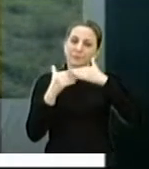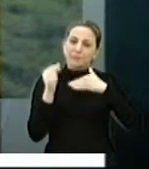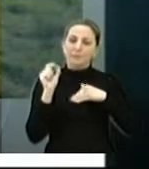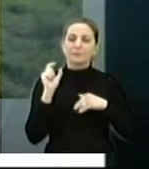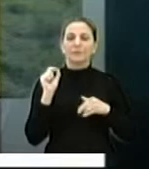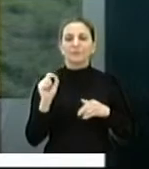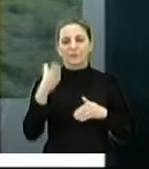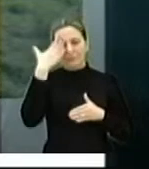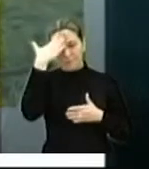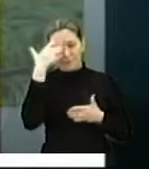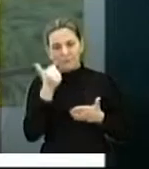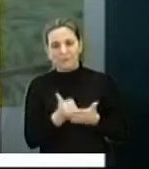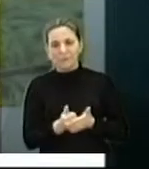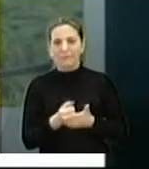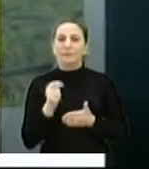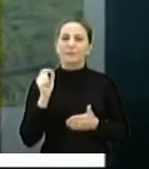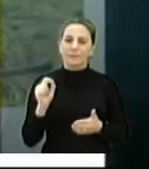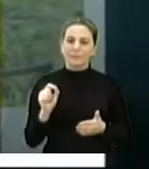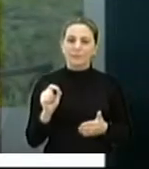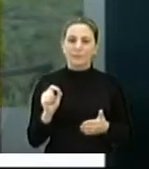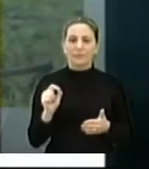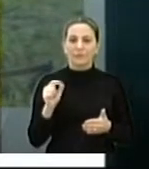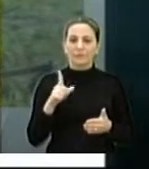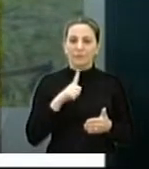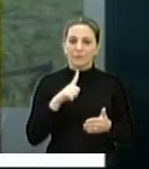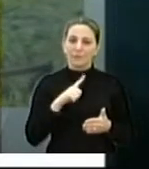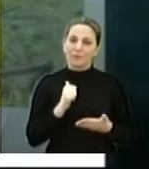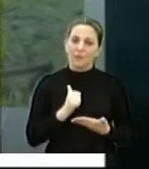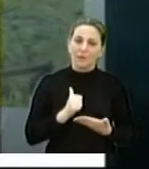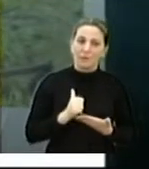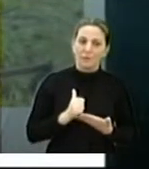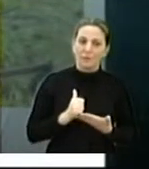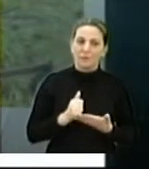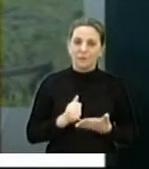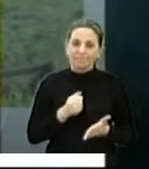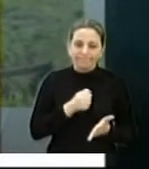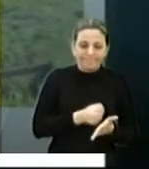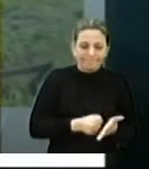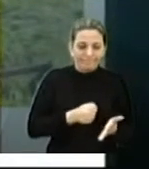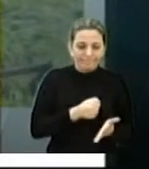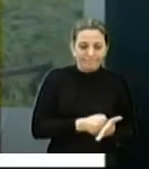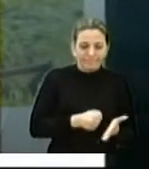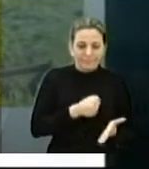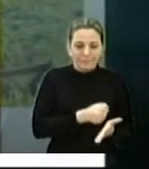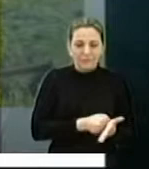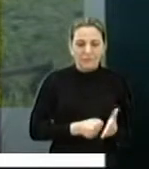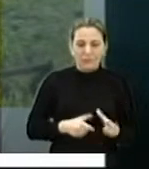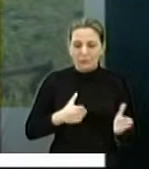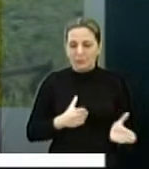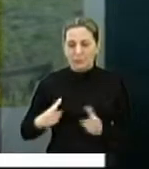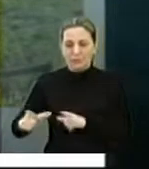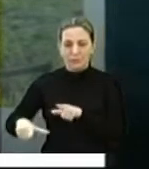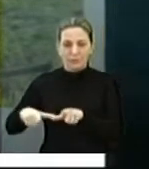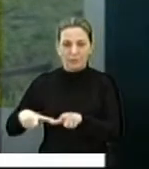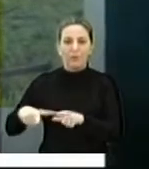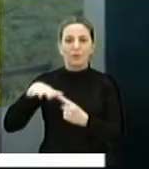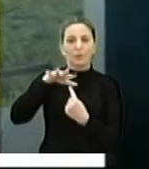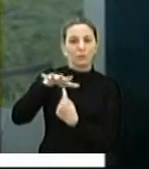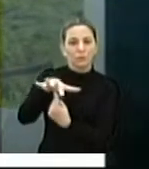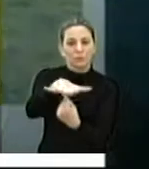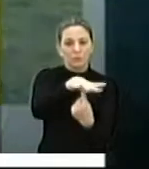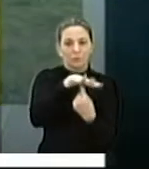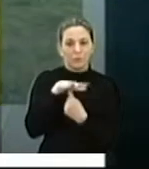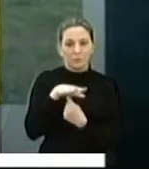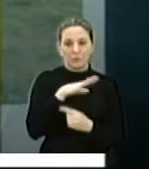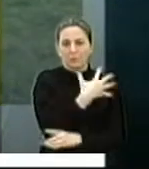acredito muito e tenho aí pautado um pouco o meu mandato nessa questão do meio ambiente. Essa praça, para